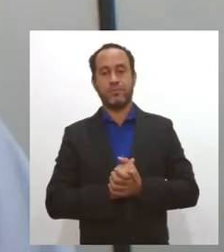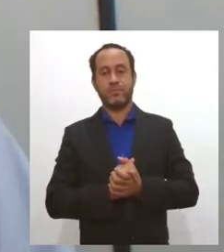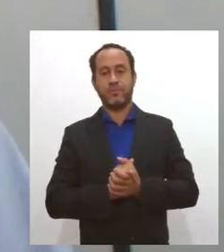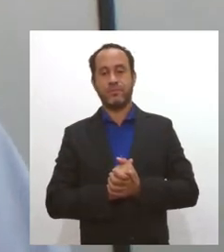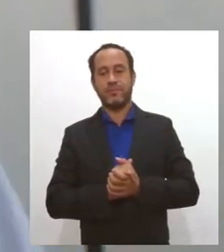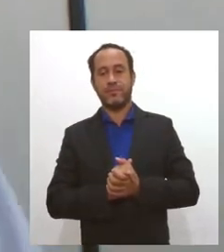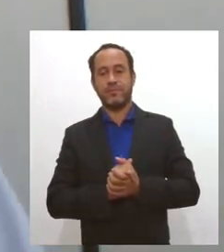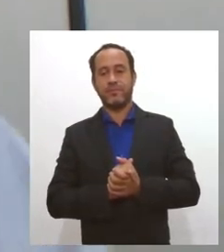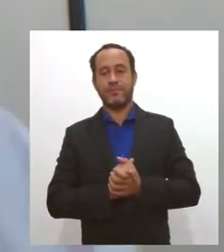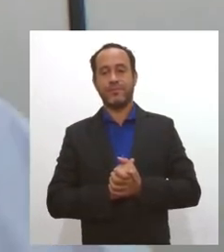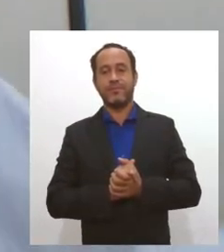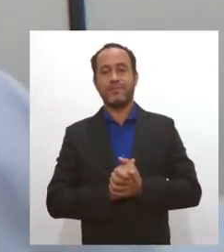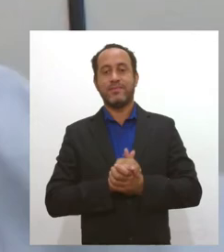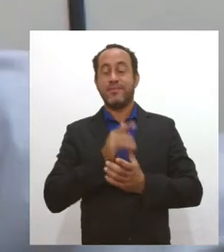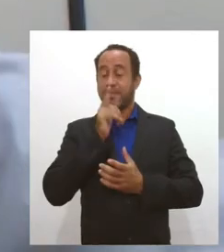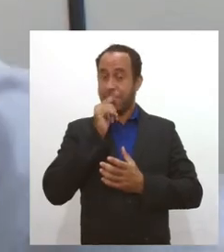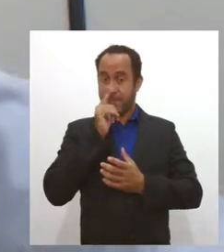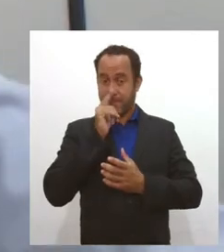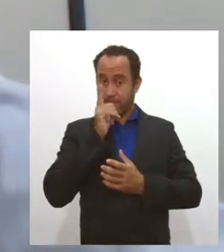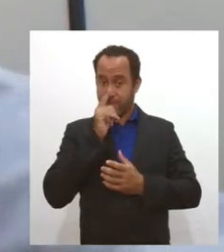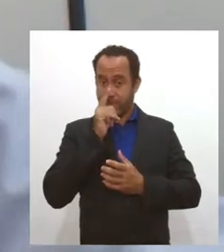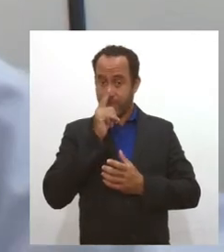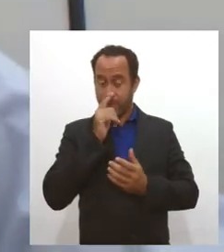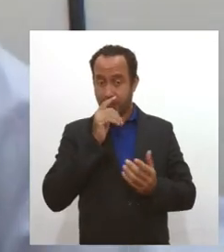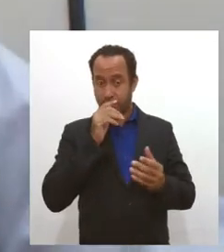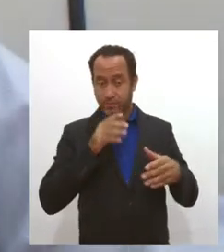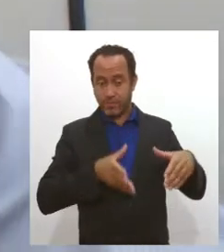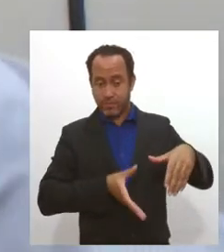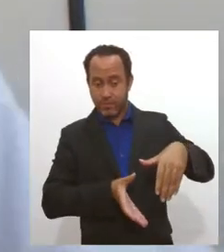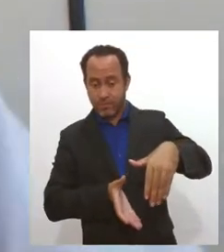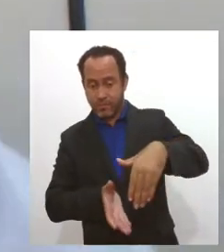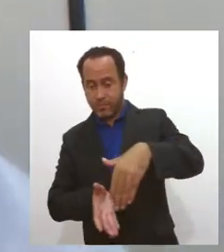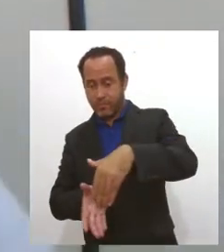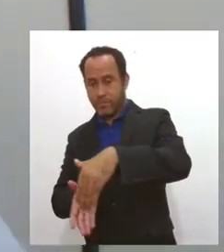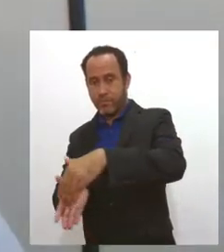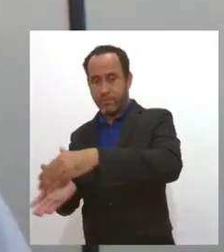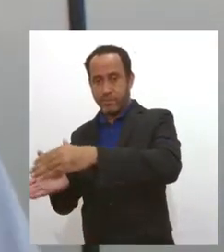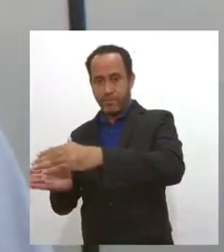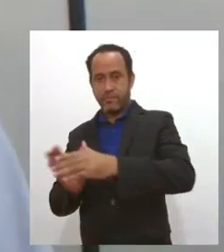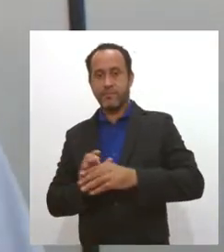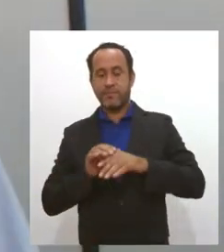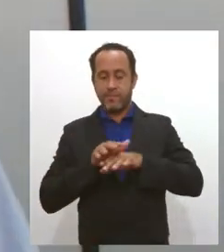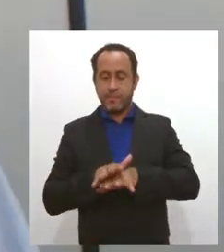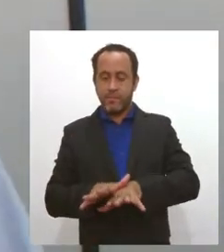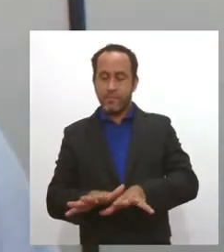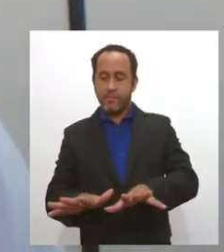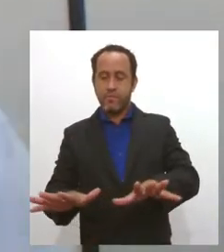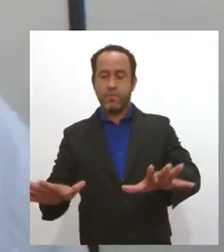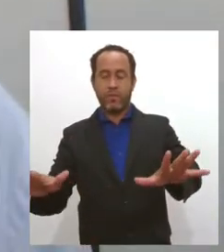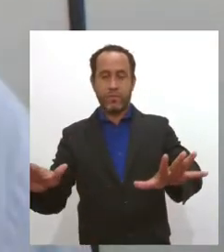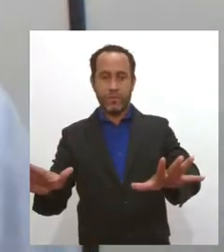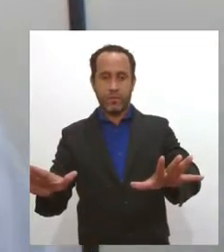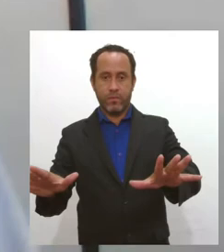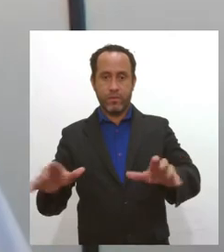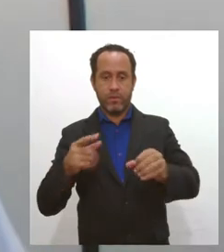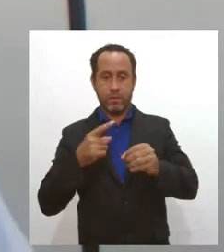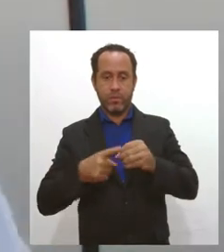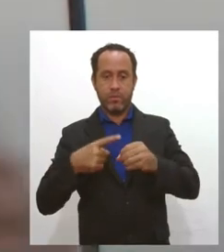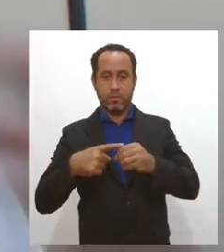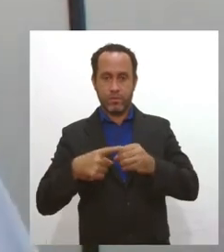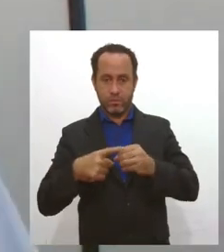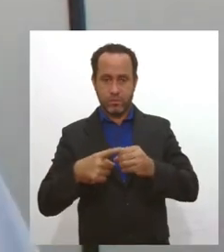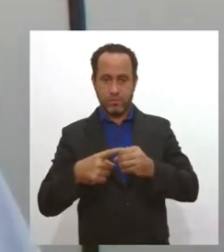essa água que vem aduzida nesse canal e distribuída pelo sertão, naturalmente,